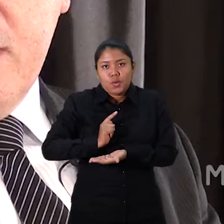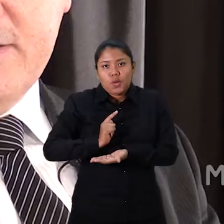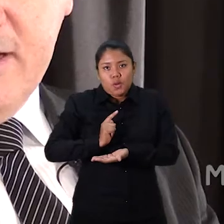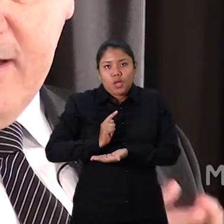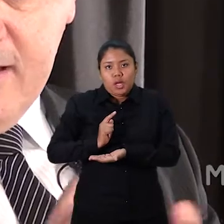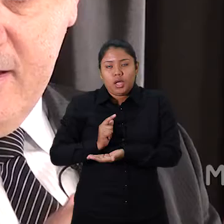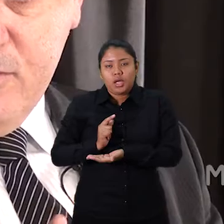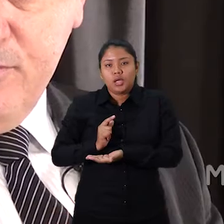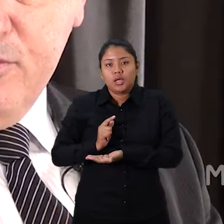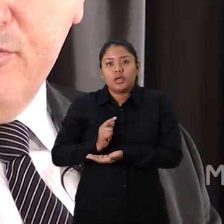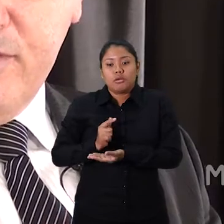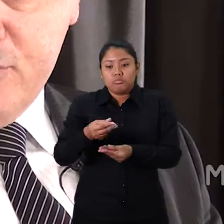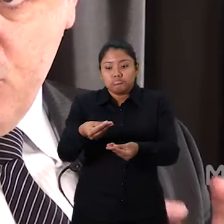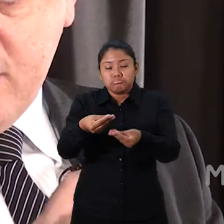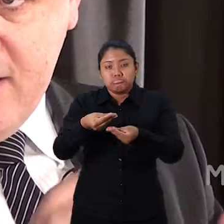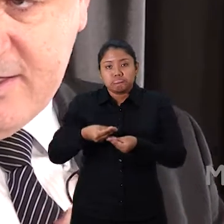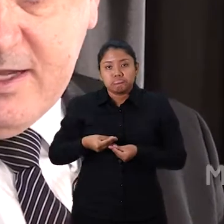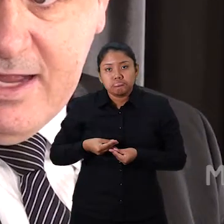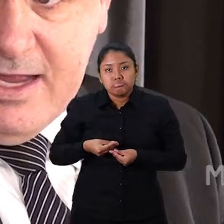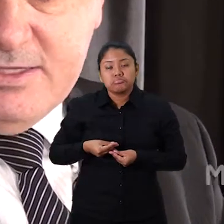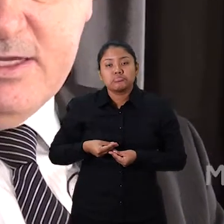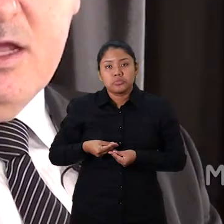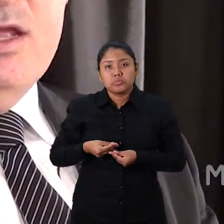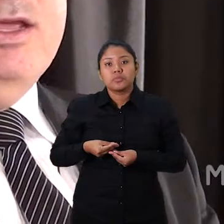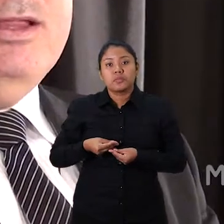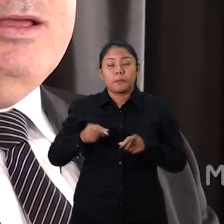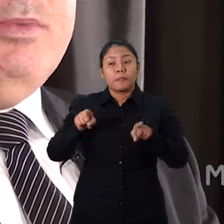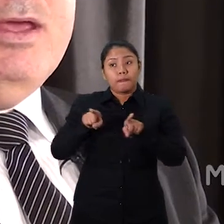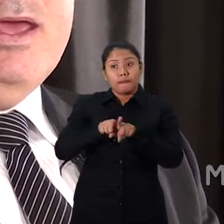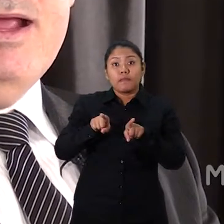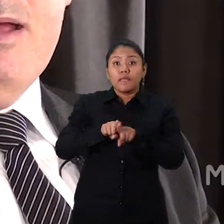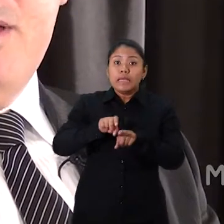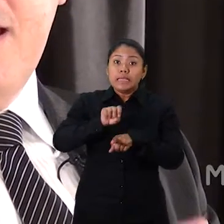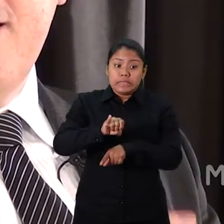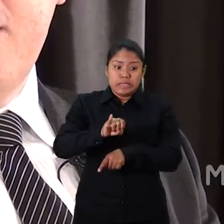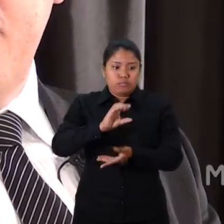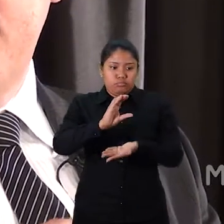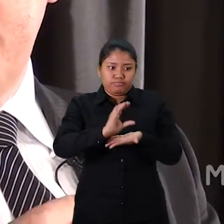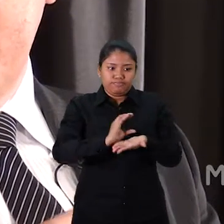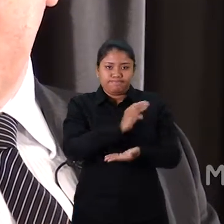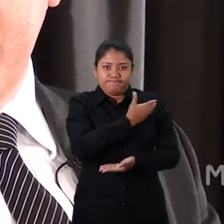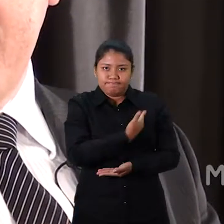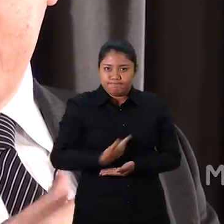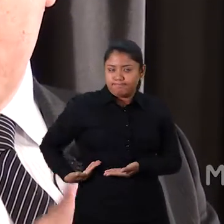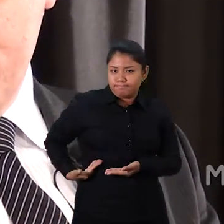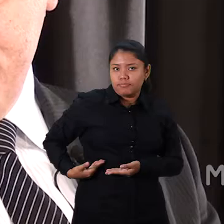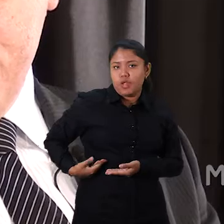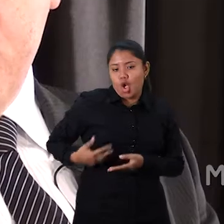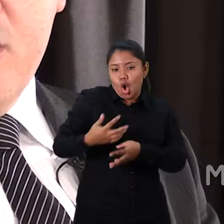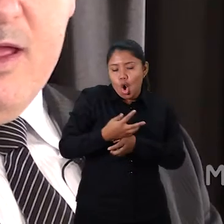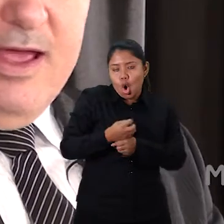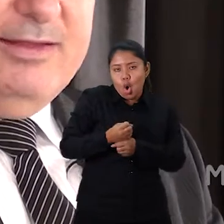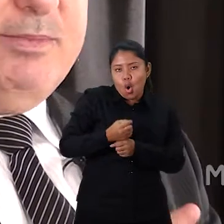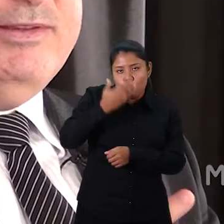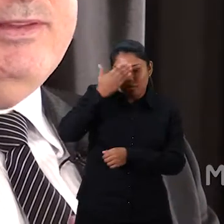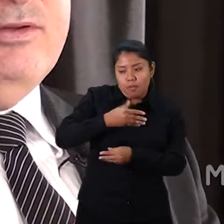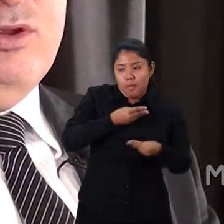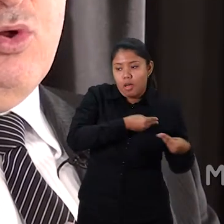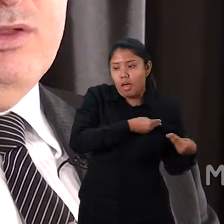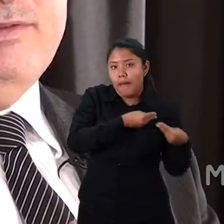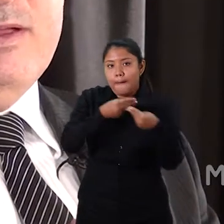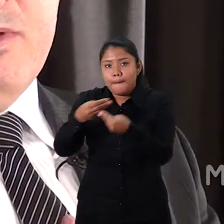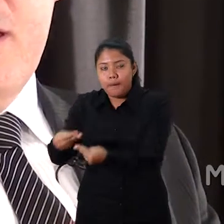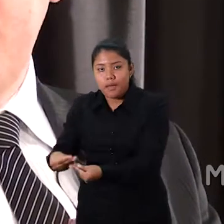Fundo, a Secretaria do Fundo faz toda essa análise, e também é encaminhada essa prestação, já que é recurso público, essa